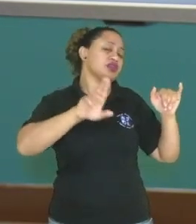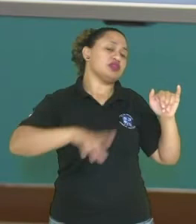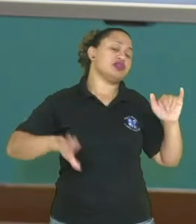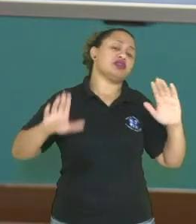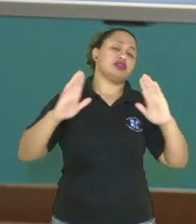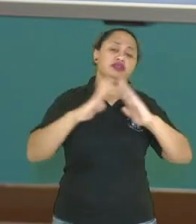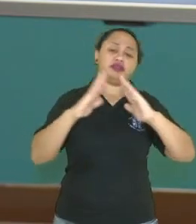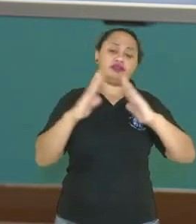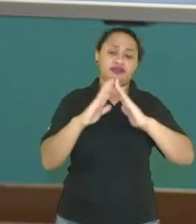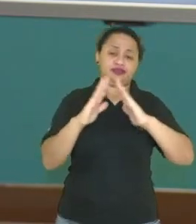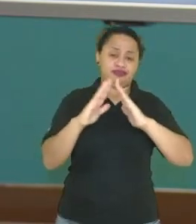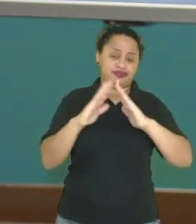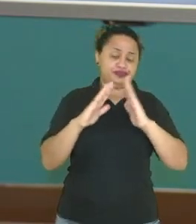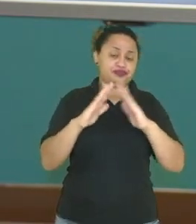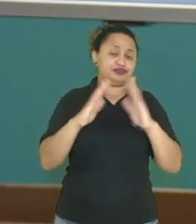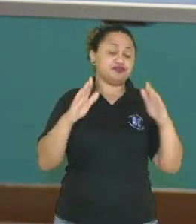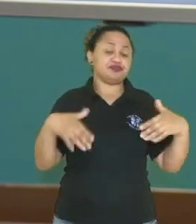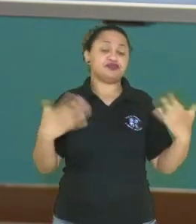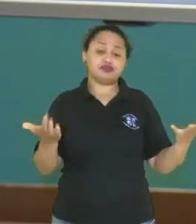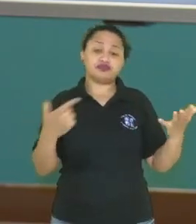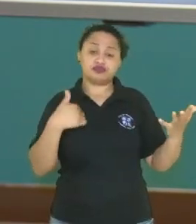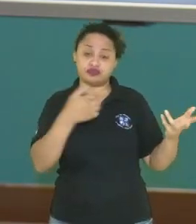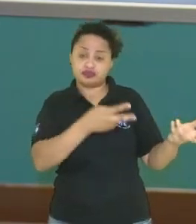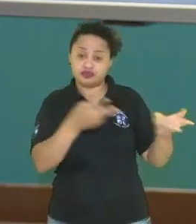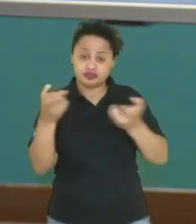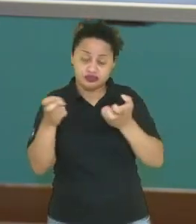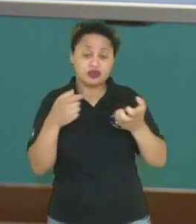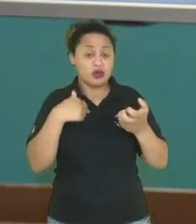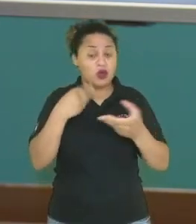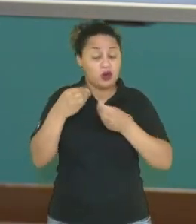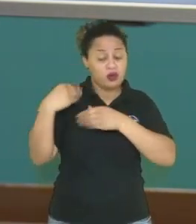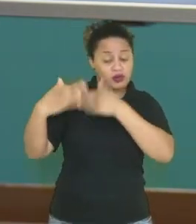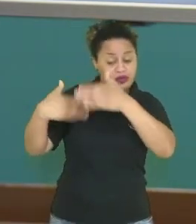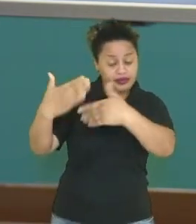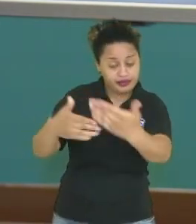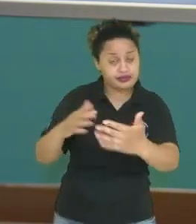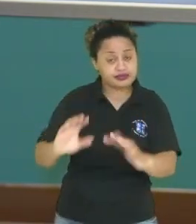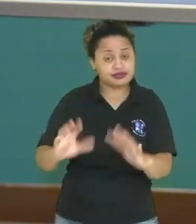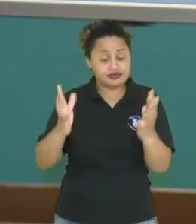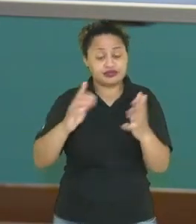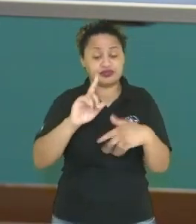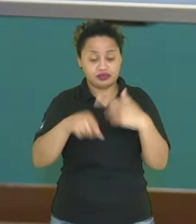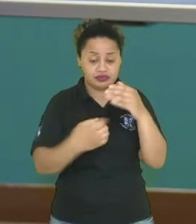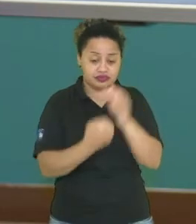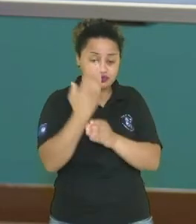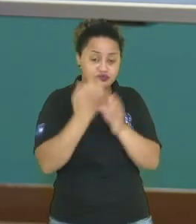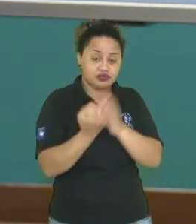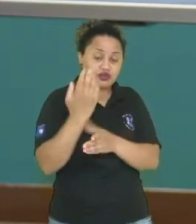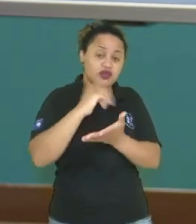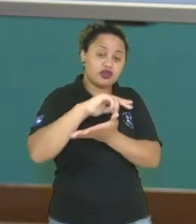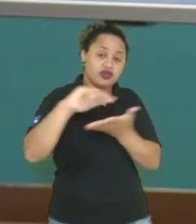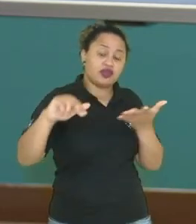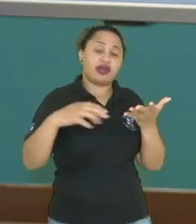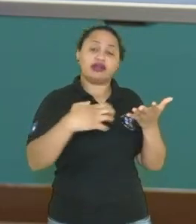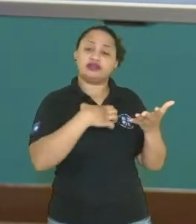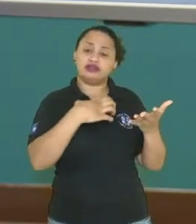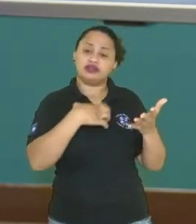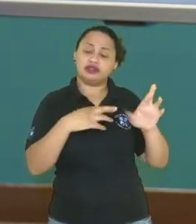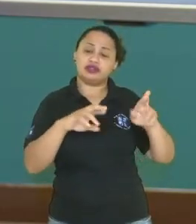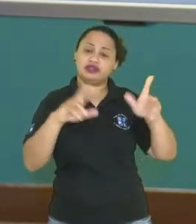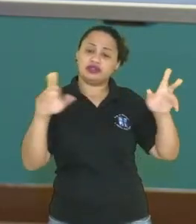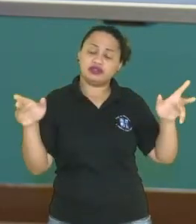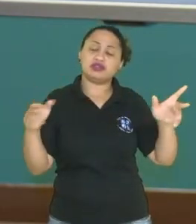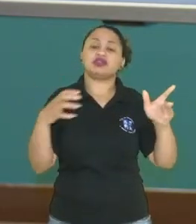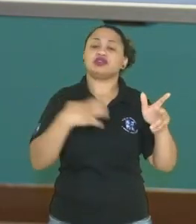ali na nossa residência. Então, você viu como que o processo é, né, depois de produzida de diversas formas, diversas